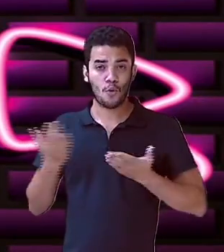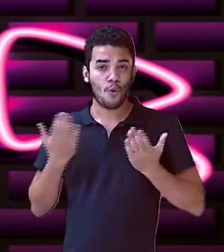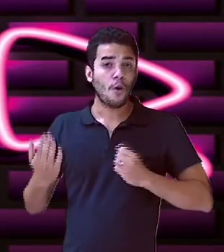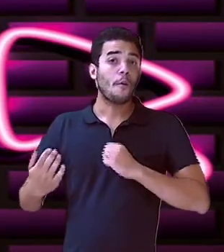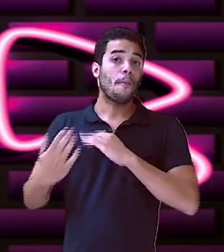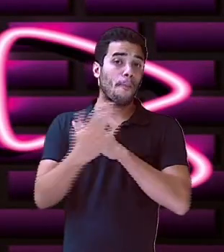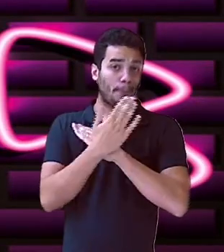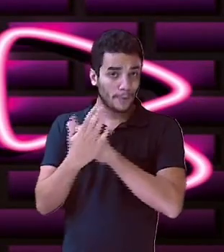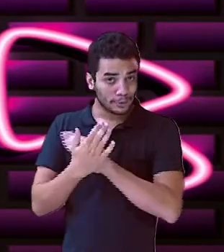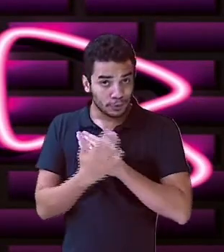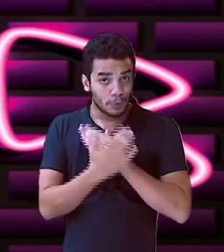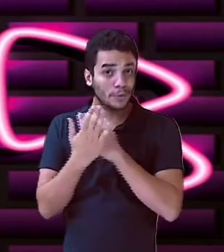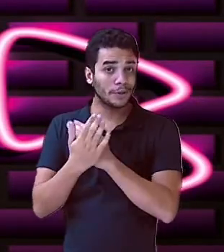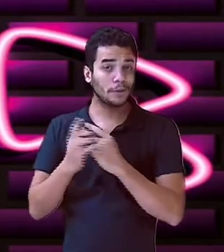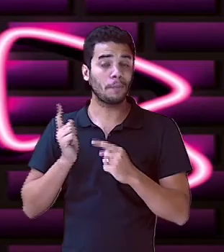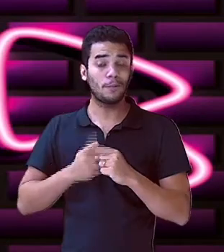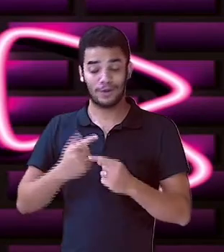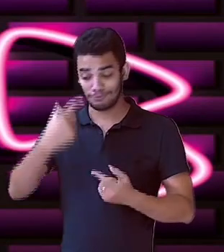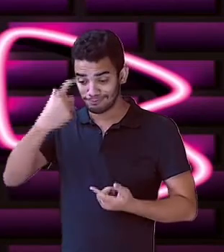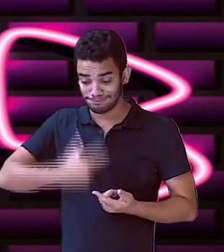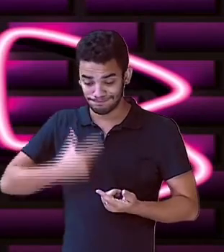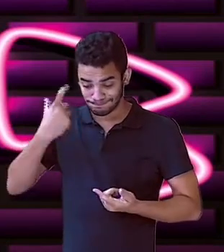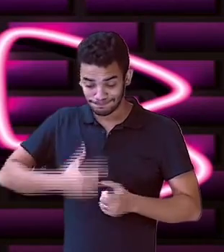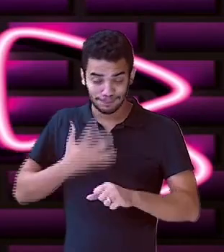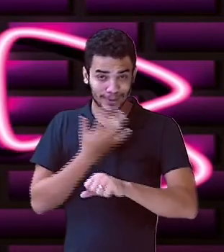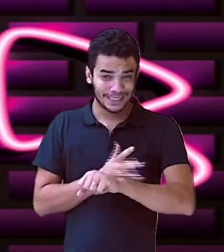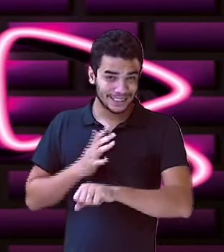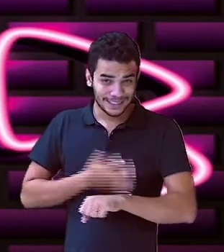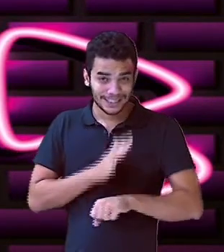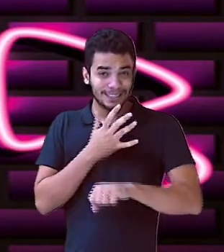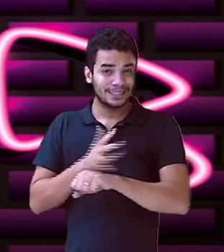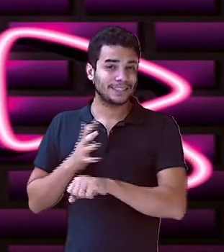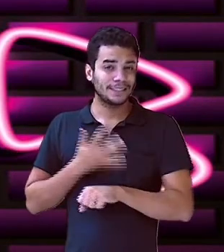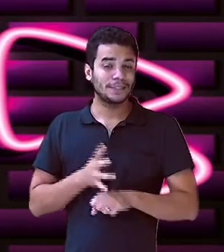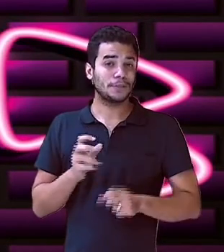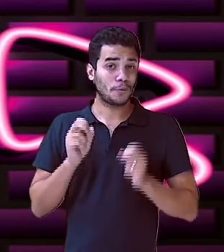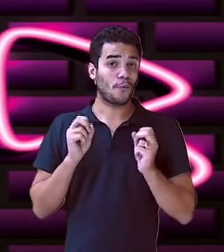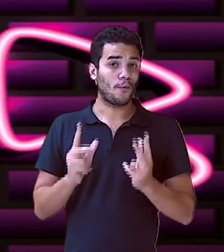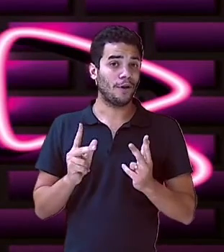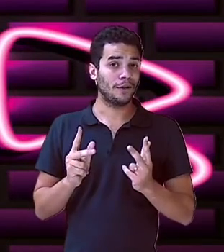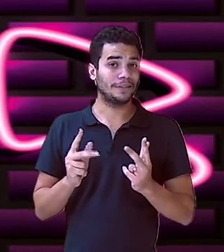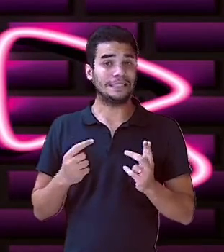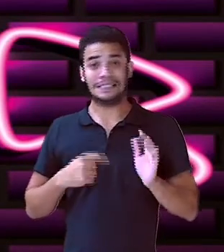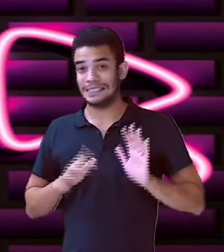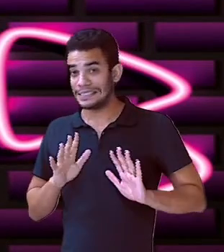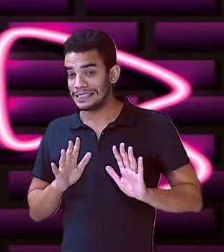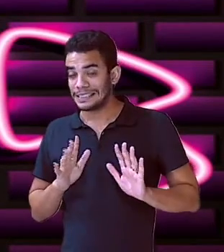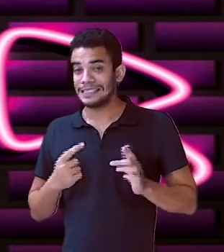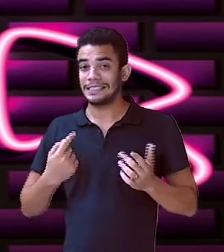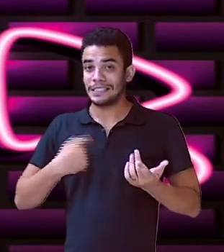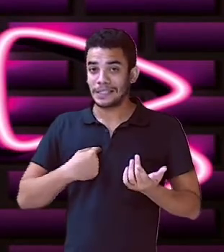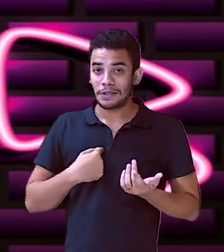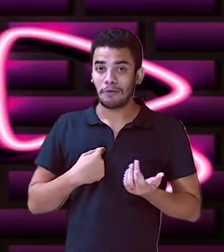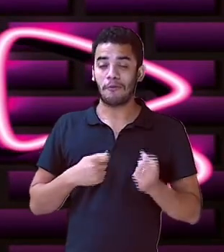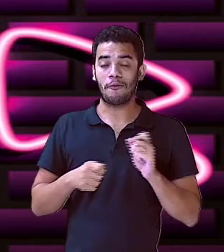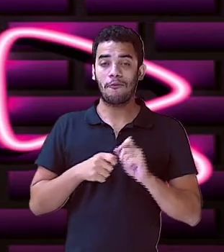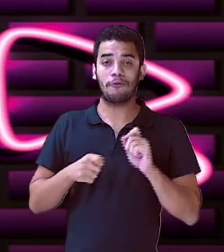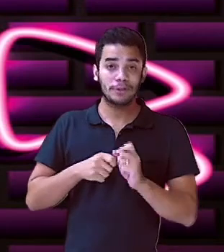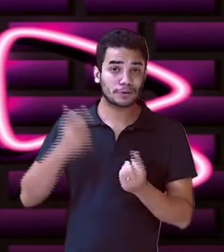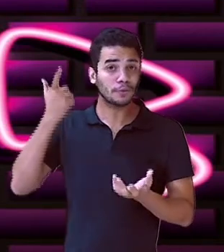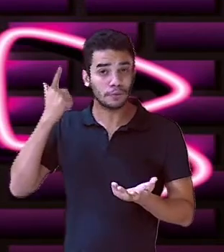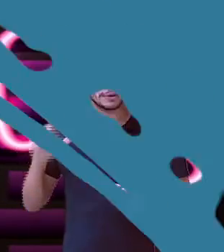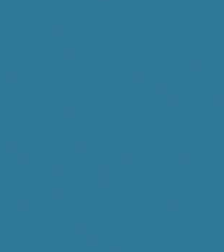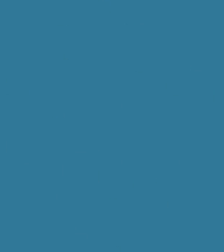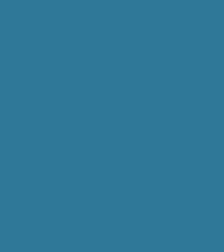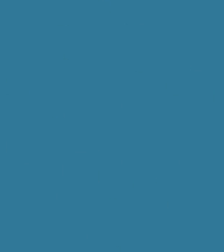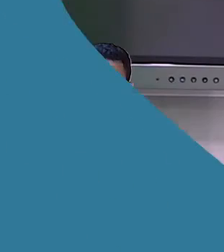eu que irei praticar esse game aqui, estudantes? Será que eu vou me sair bem? Hum, vamos lá perceber, não